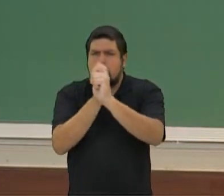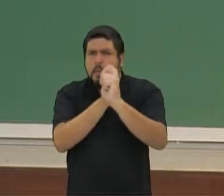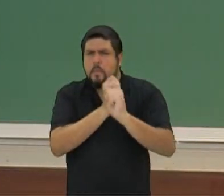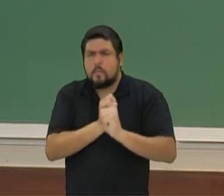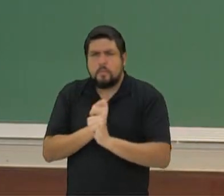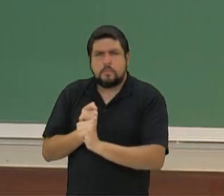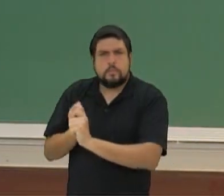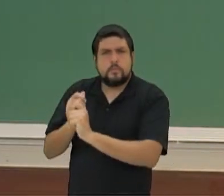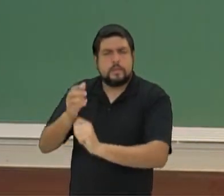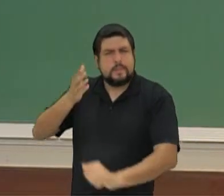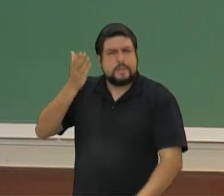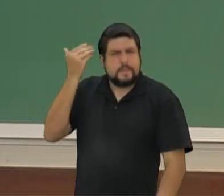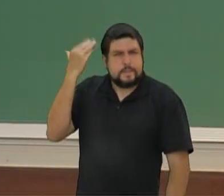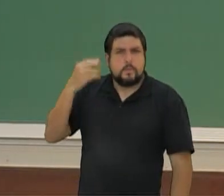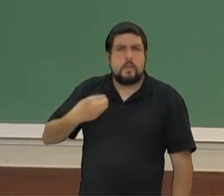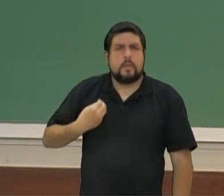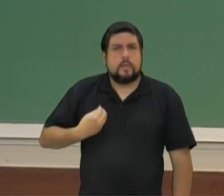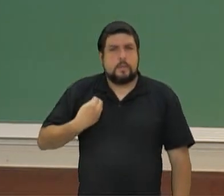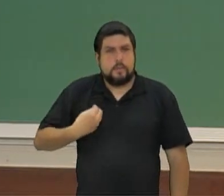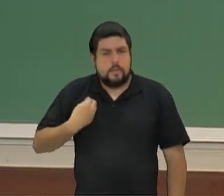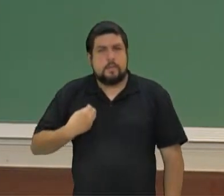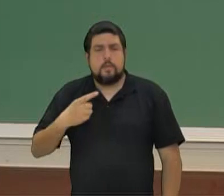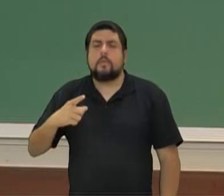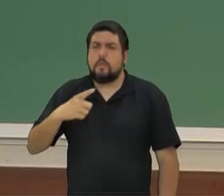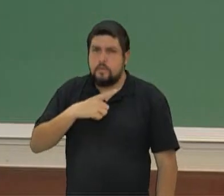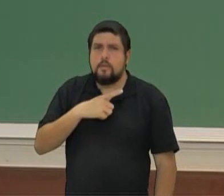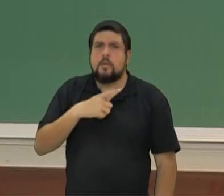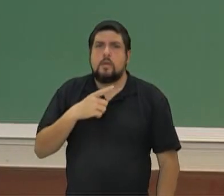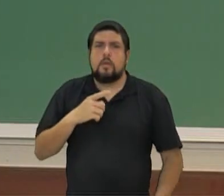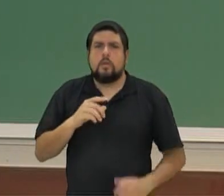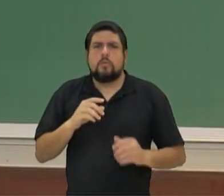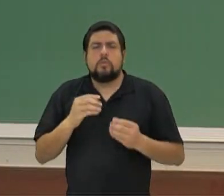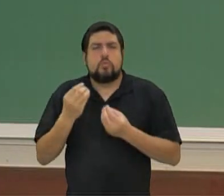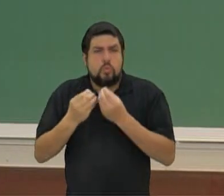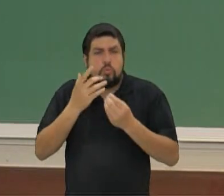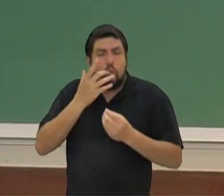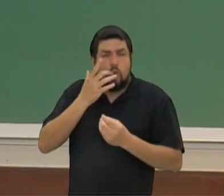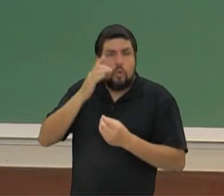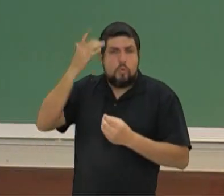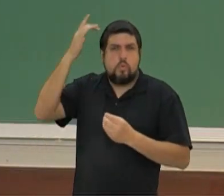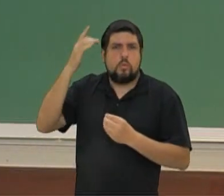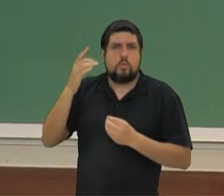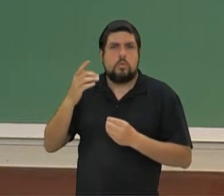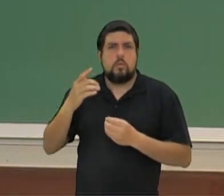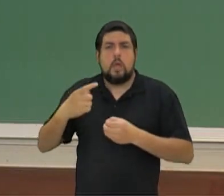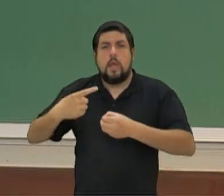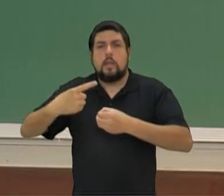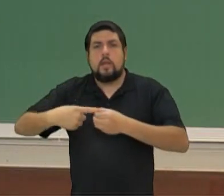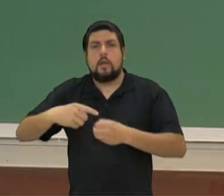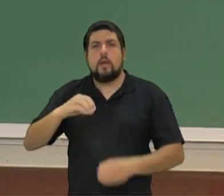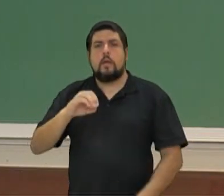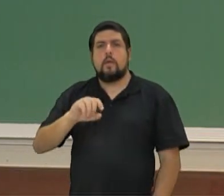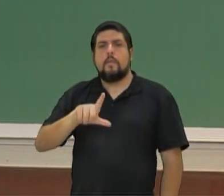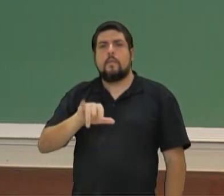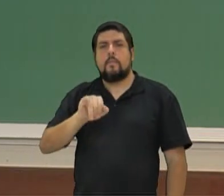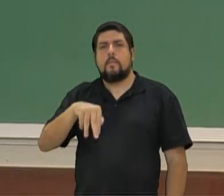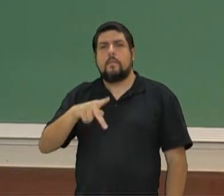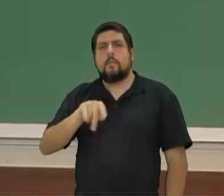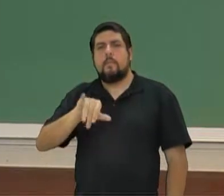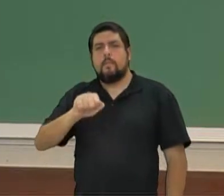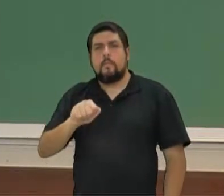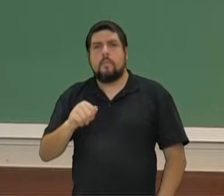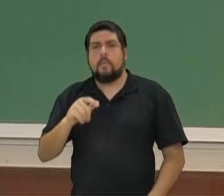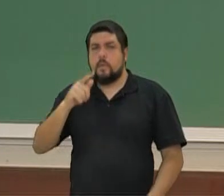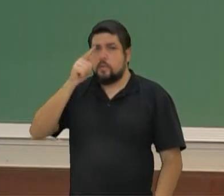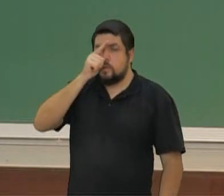de mármore, banhada a ouro e era um momento local, inclusive na cidade de Olímpia, onde os corredores,